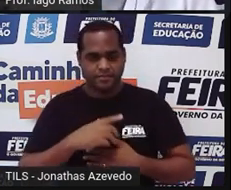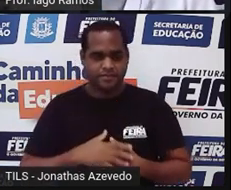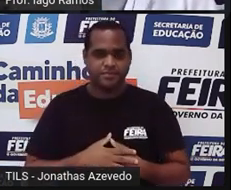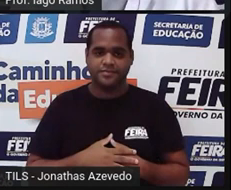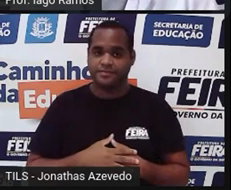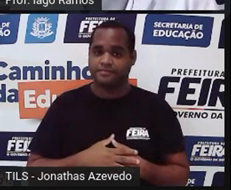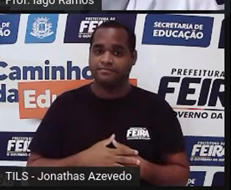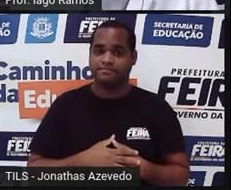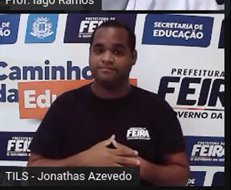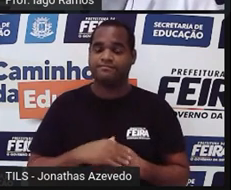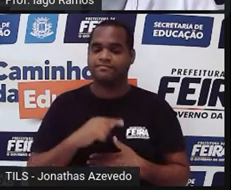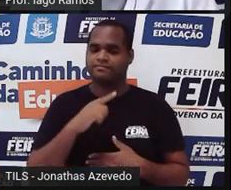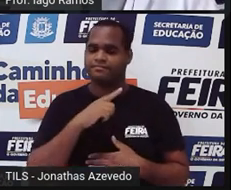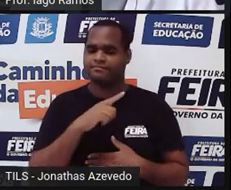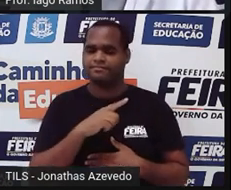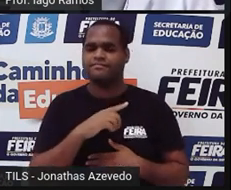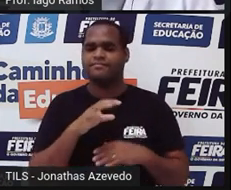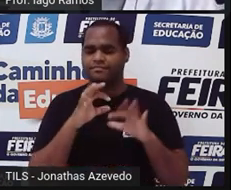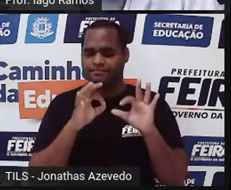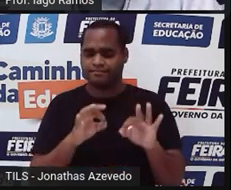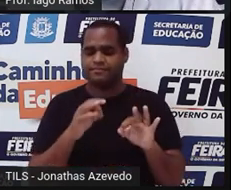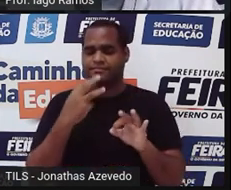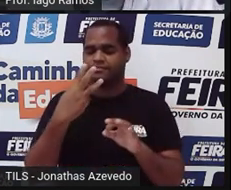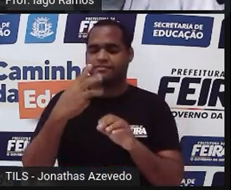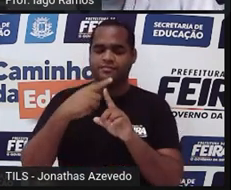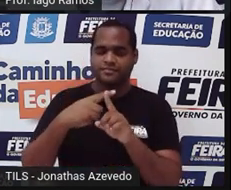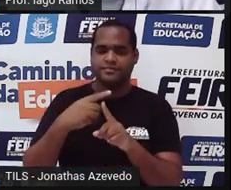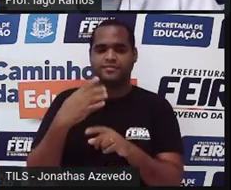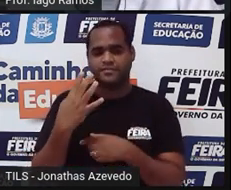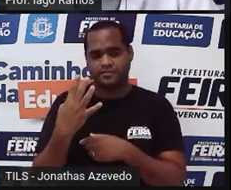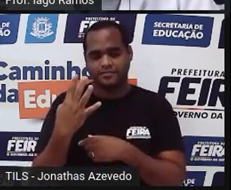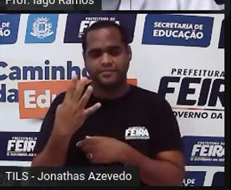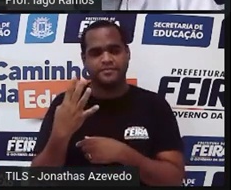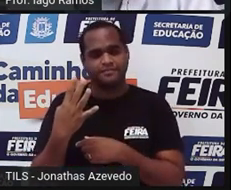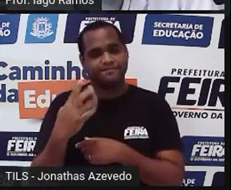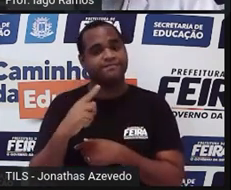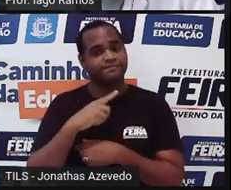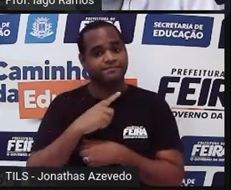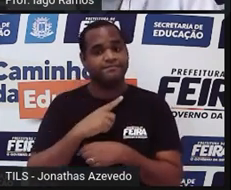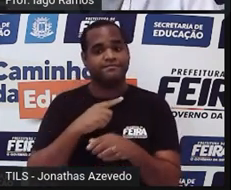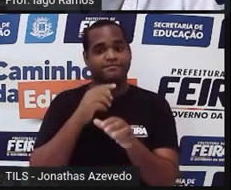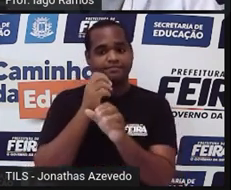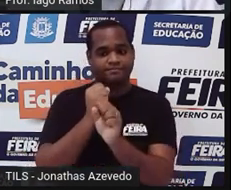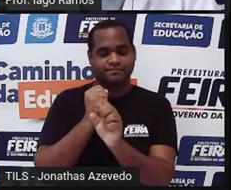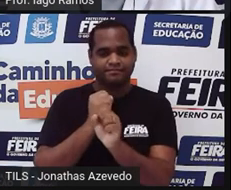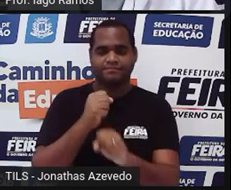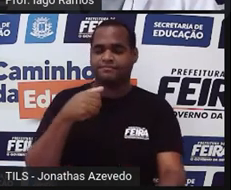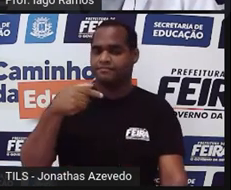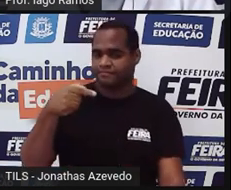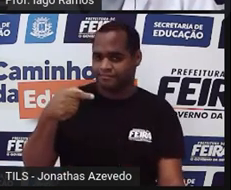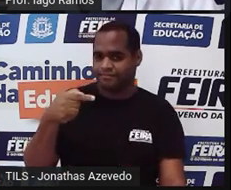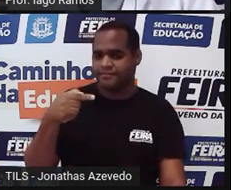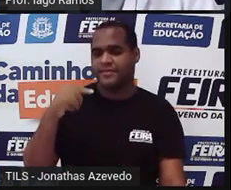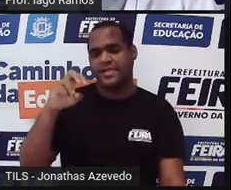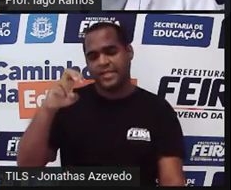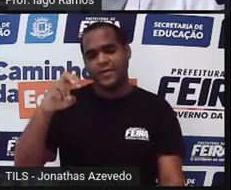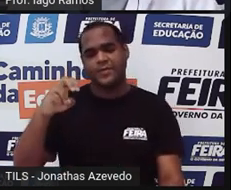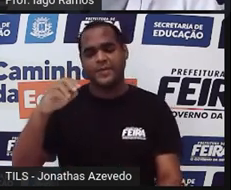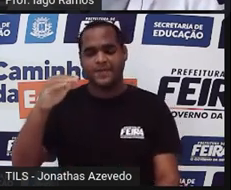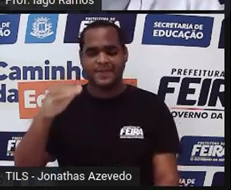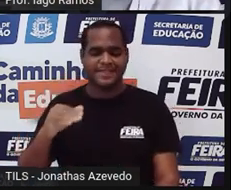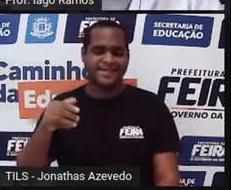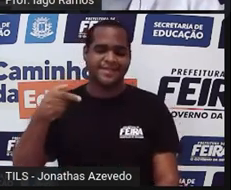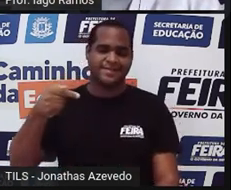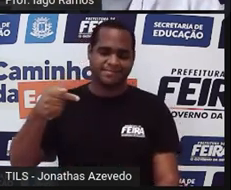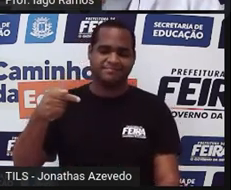claro que vai ser, né? Por quê? 3 mais 4, a gente sabe que é 7. E 5 é menor do que 7.